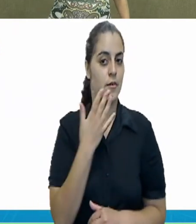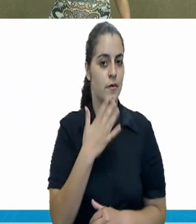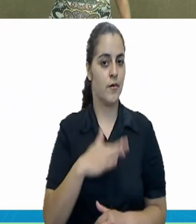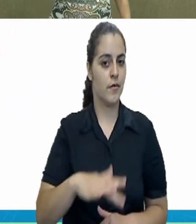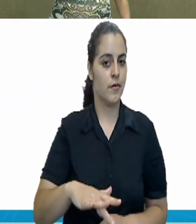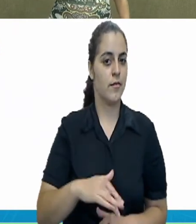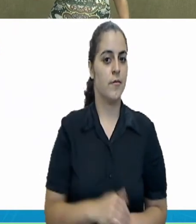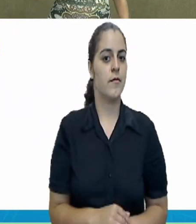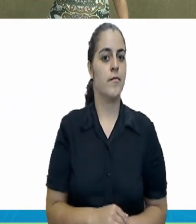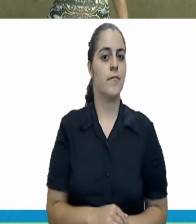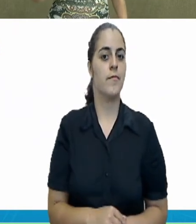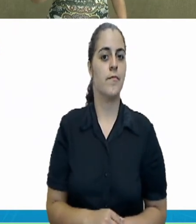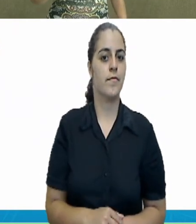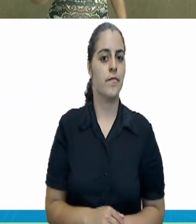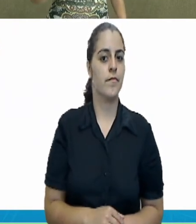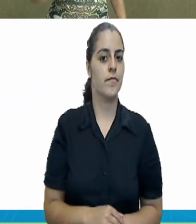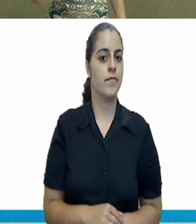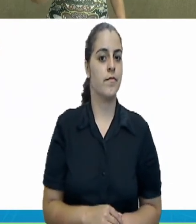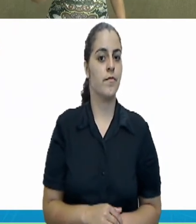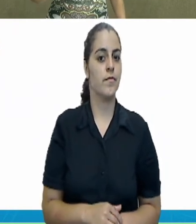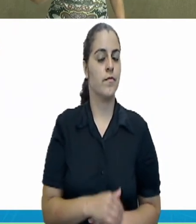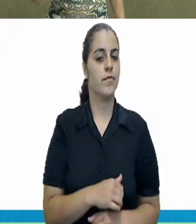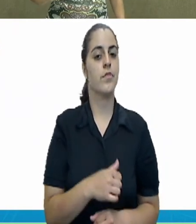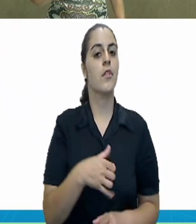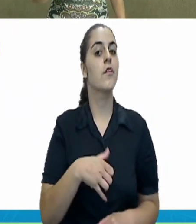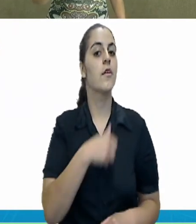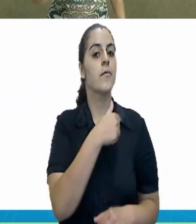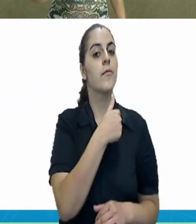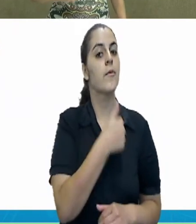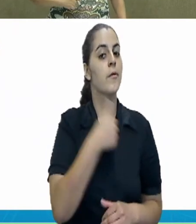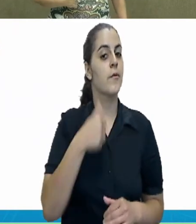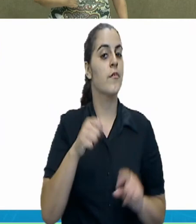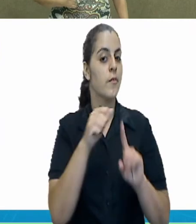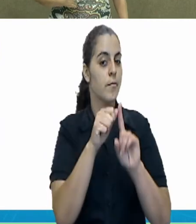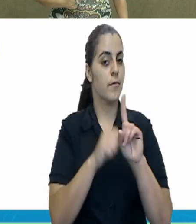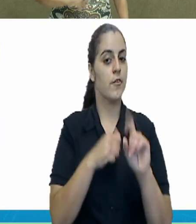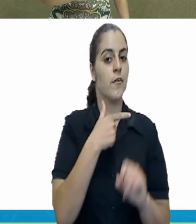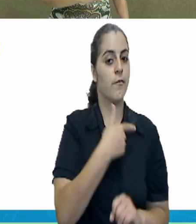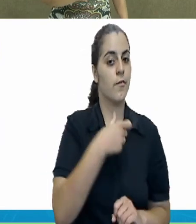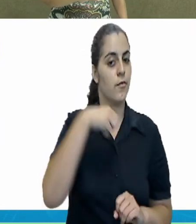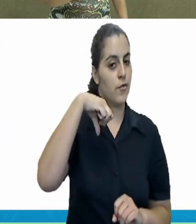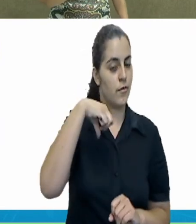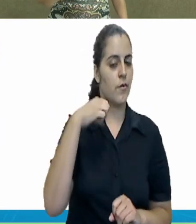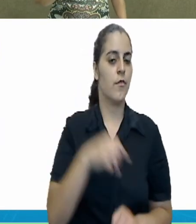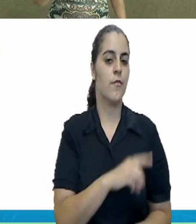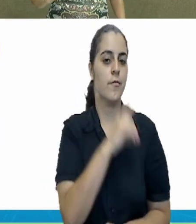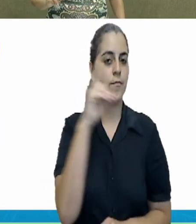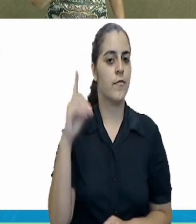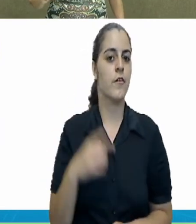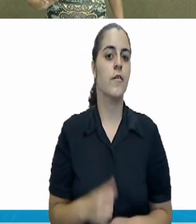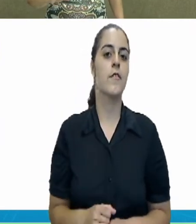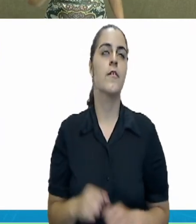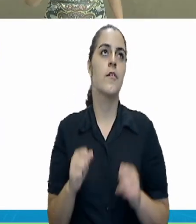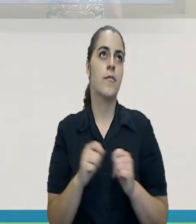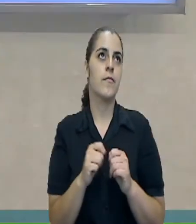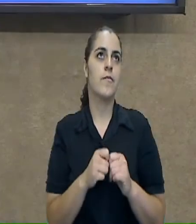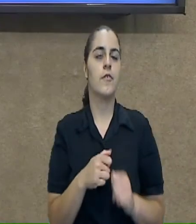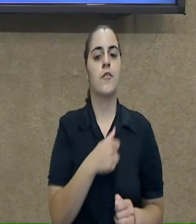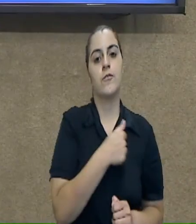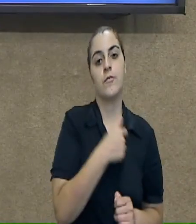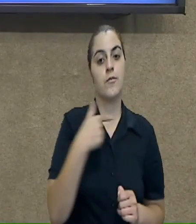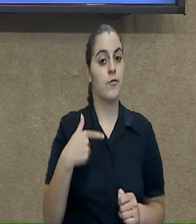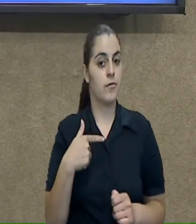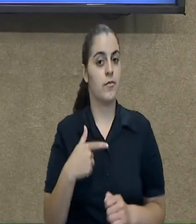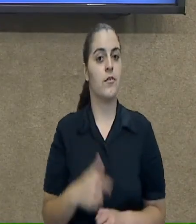e 11 meses e 29 dias. Então, se você não completou ainda os